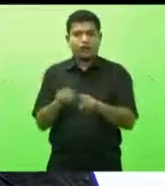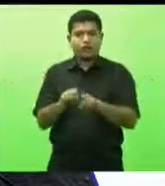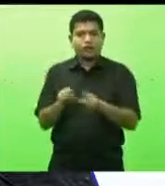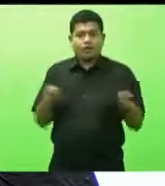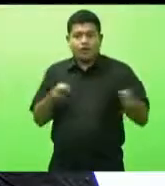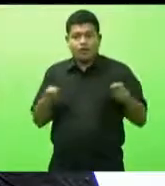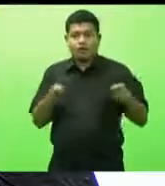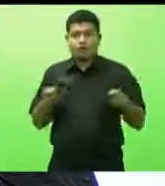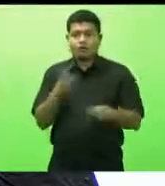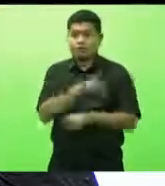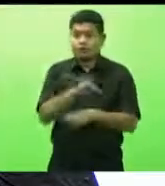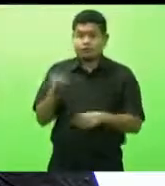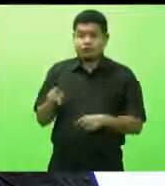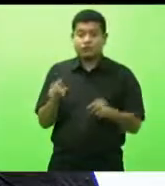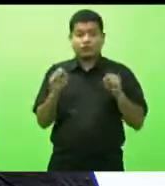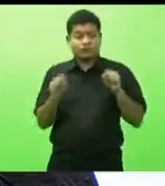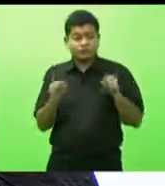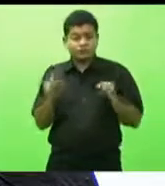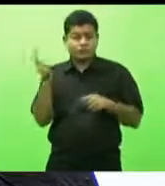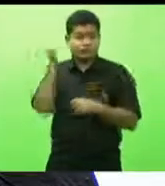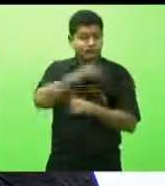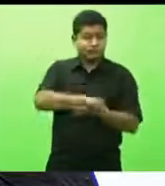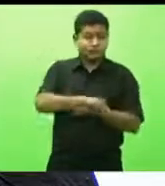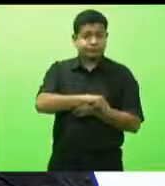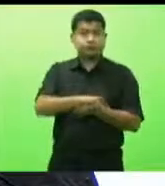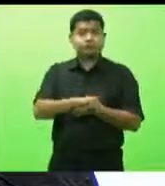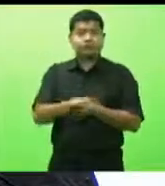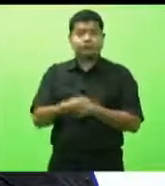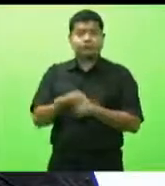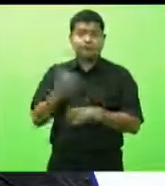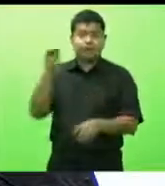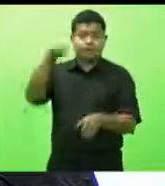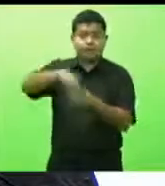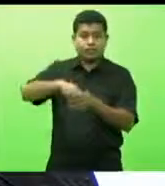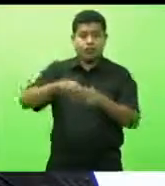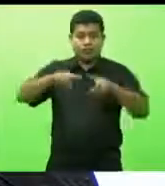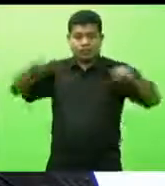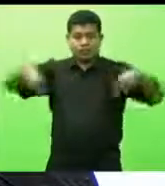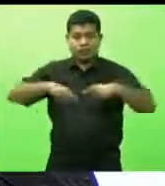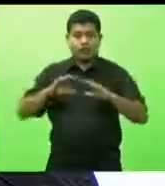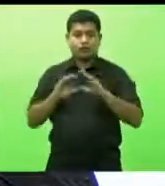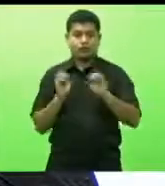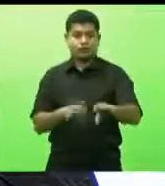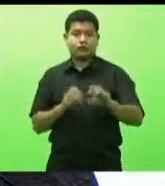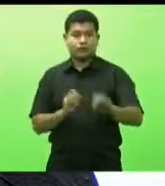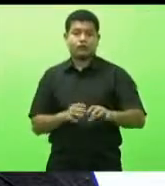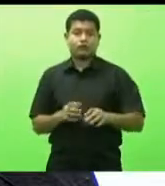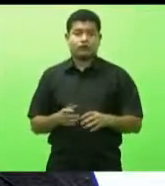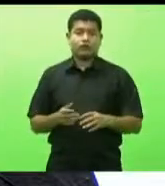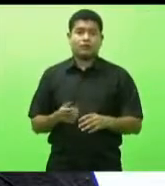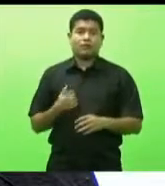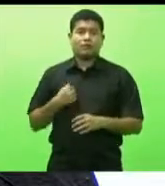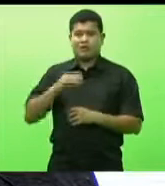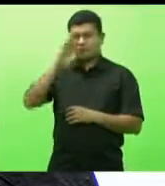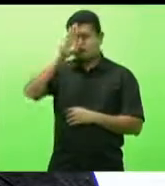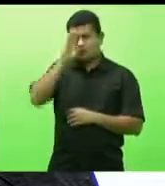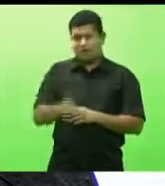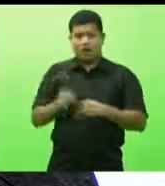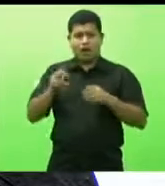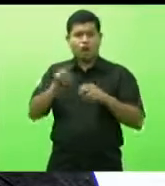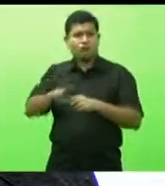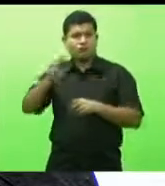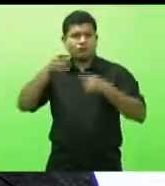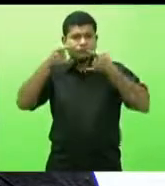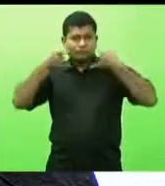consigam fazer esse controle dentro da sala, mas não, evidentemente, não diretamente com o uso de máscara, porque isso está